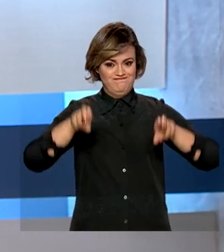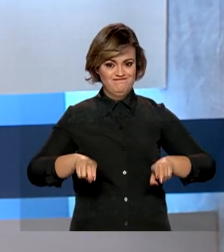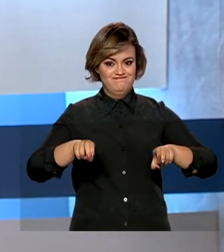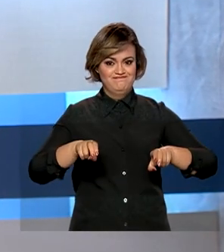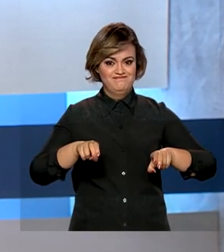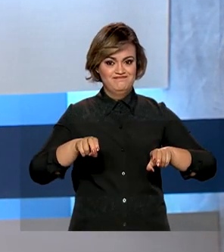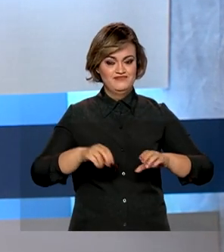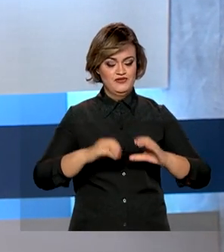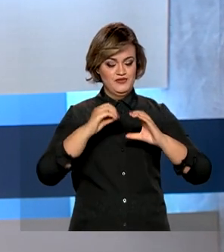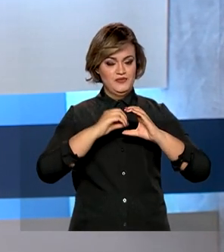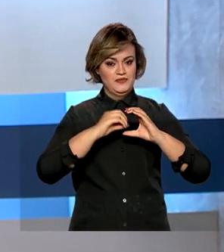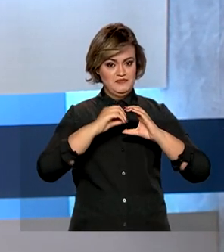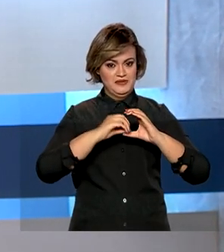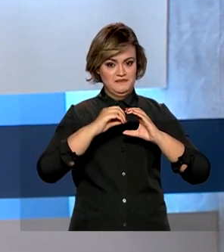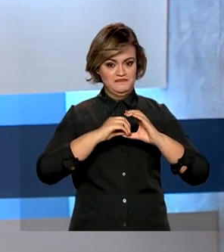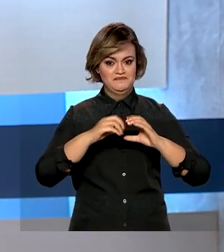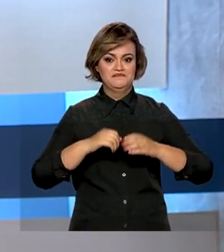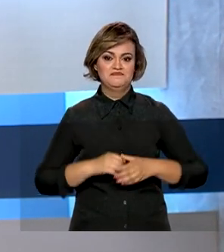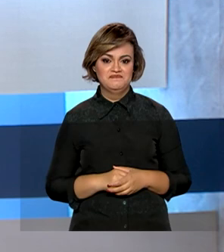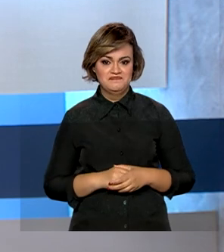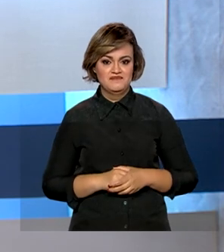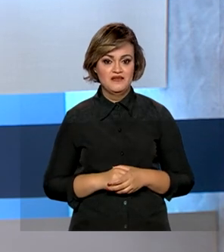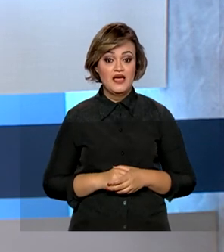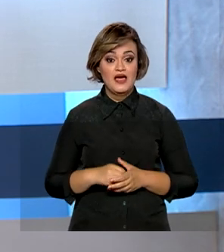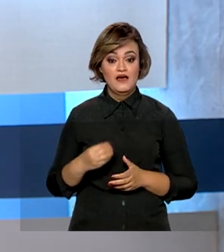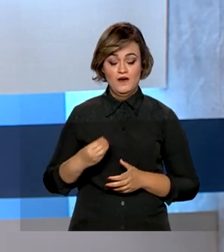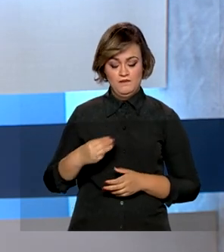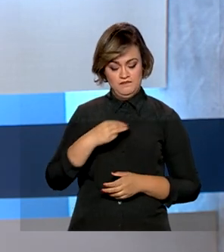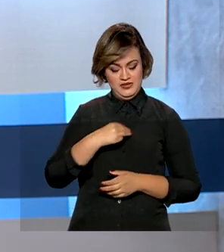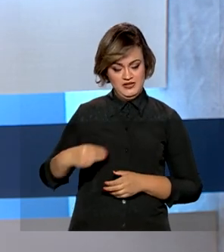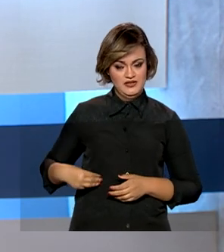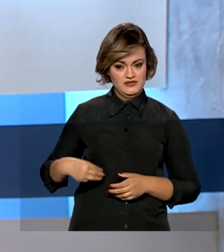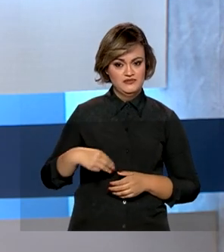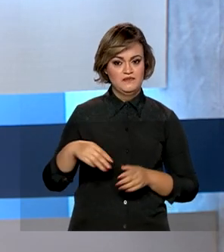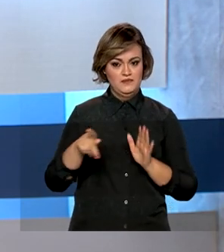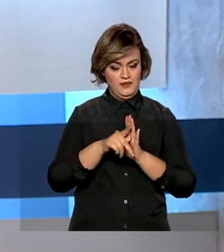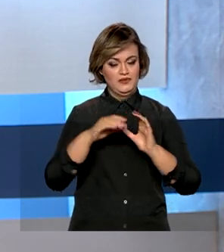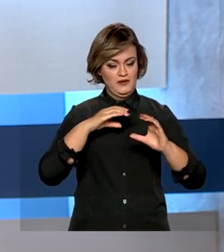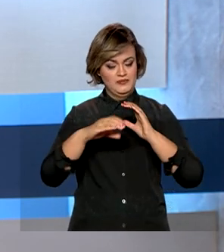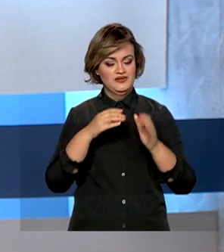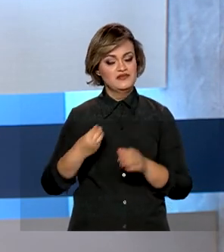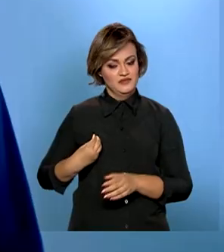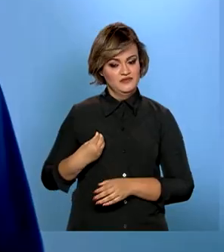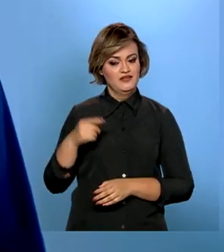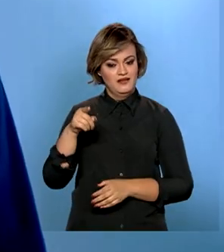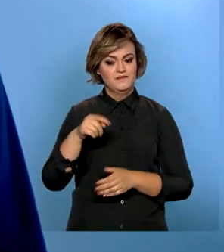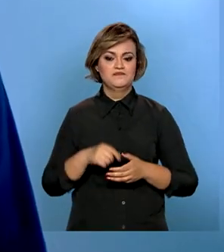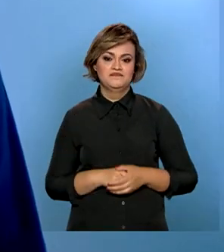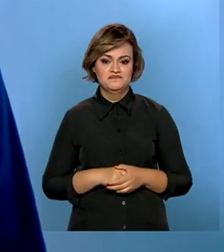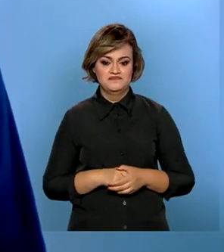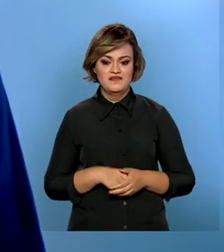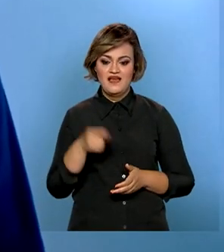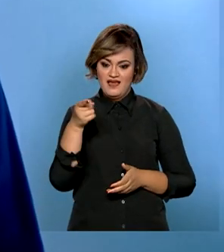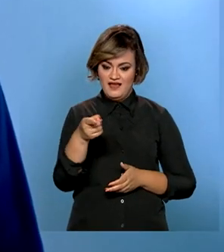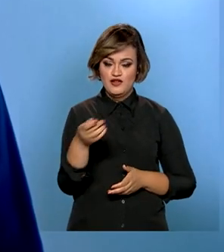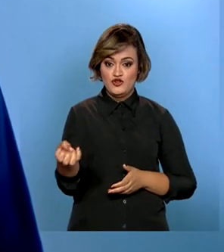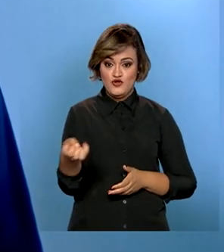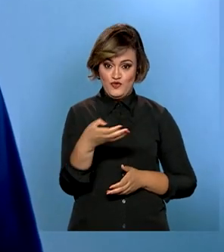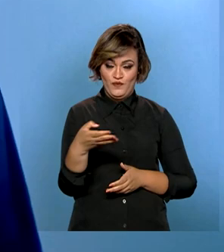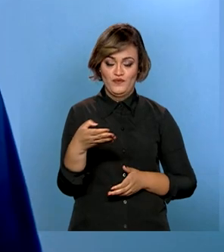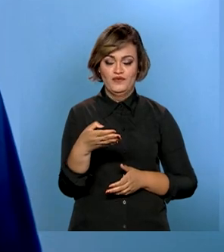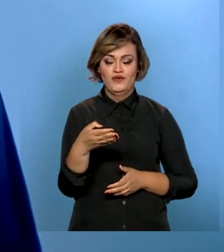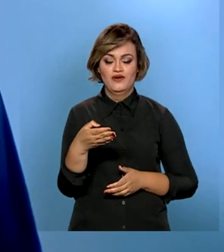presidente da Agência Nacional de Telecomunicações. O ministro Fábio Faria participou da solenidade. Carlos Manuel